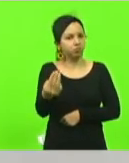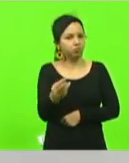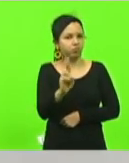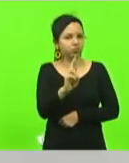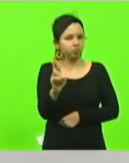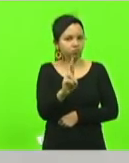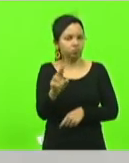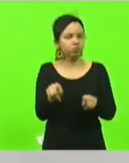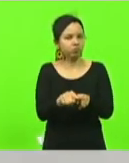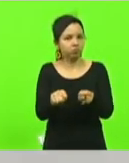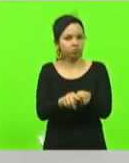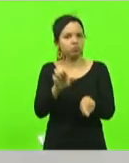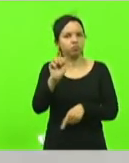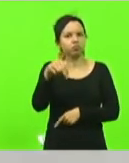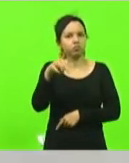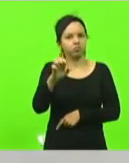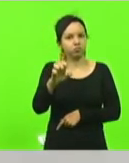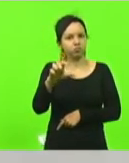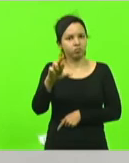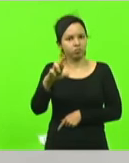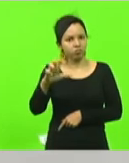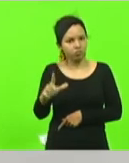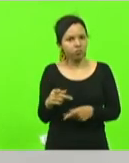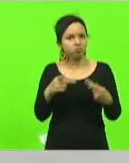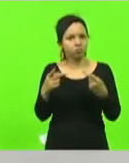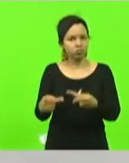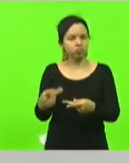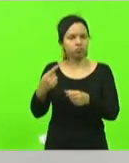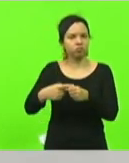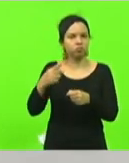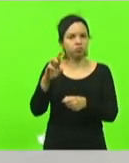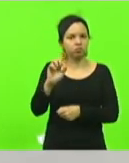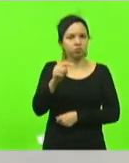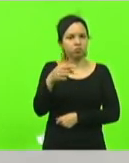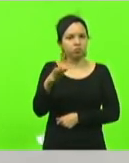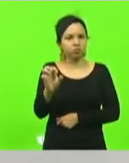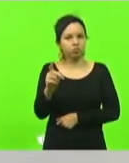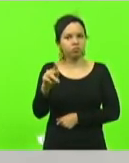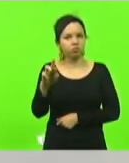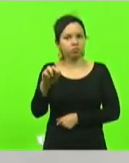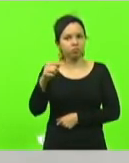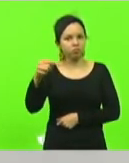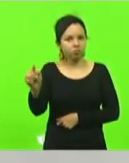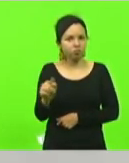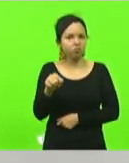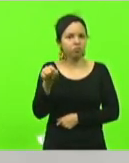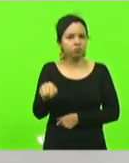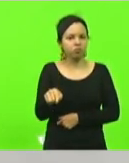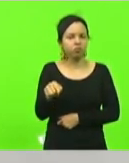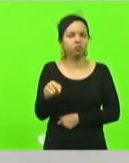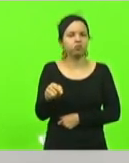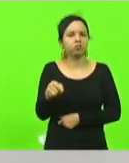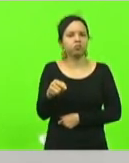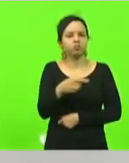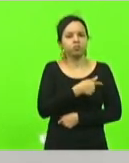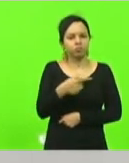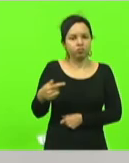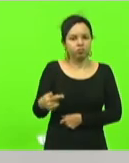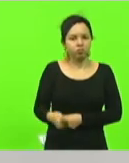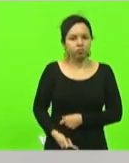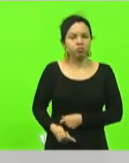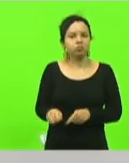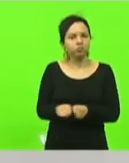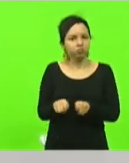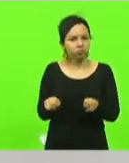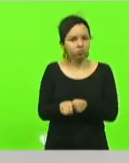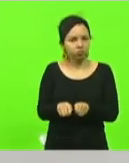para Amurel onde visitamos o município de Grão Pará onde o governador faz um gesto grandioso também e assina